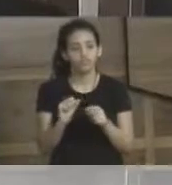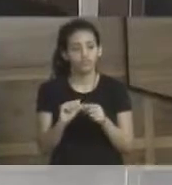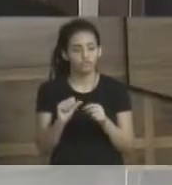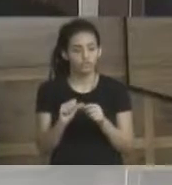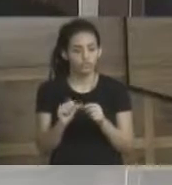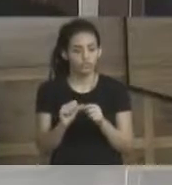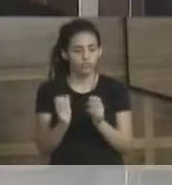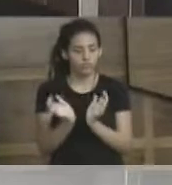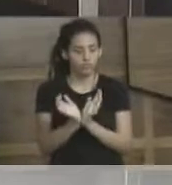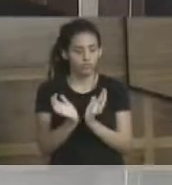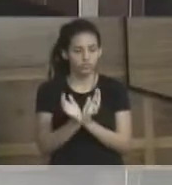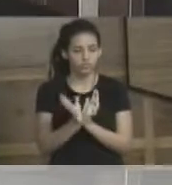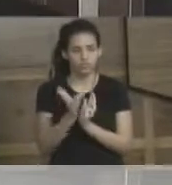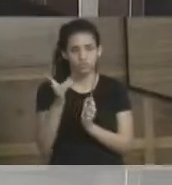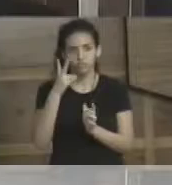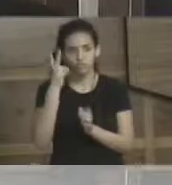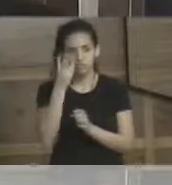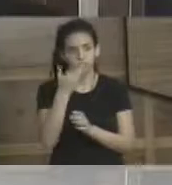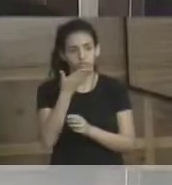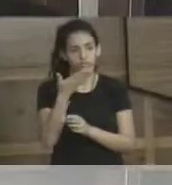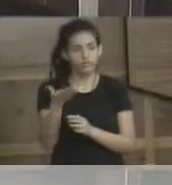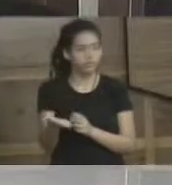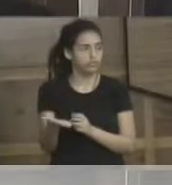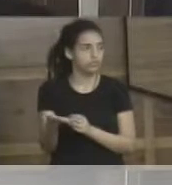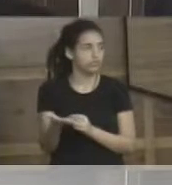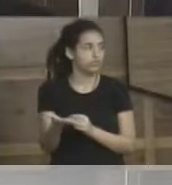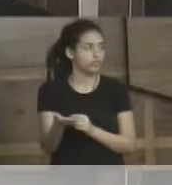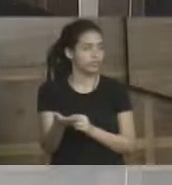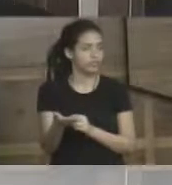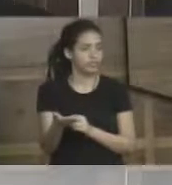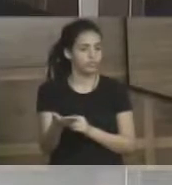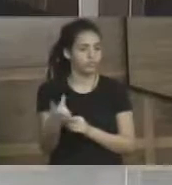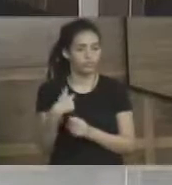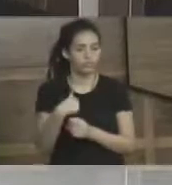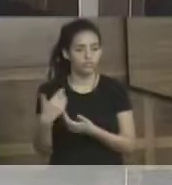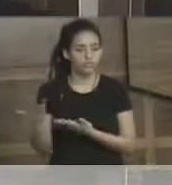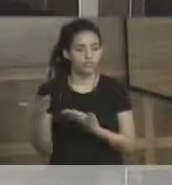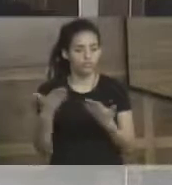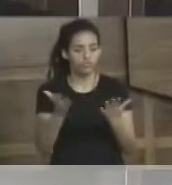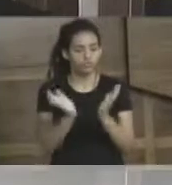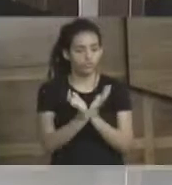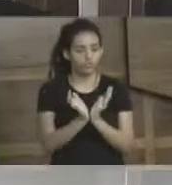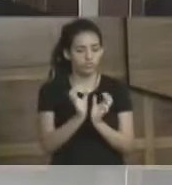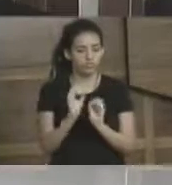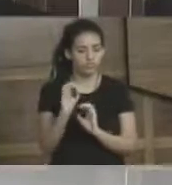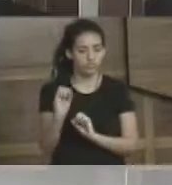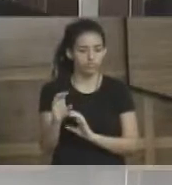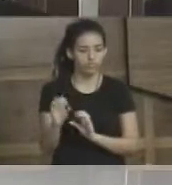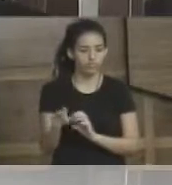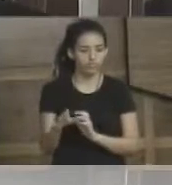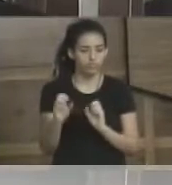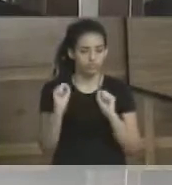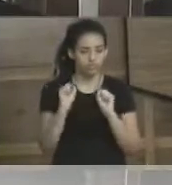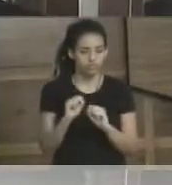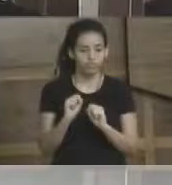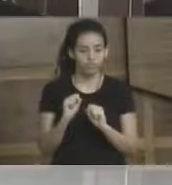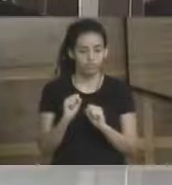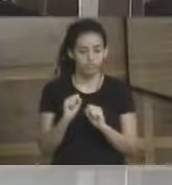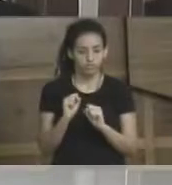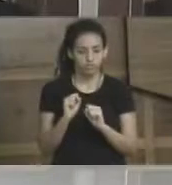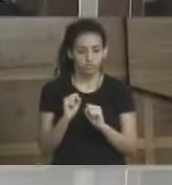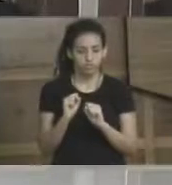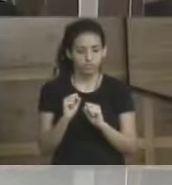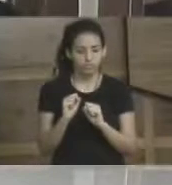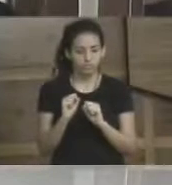mista com vereadores desta casa. Inclusive, convido aí os membros da comissão de educação também para que a gente possa